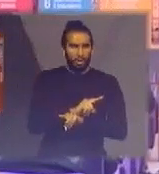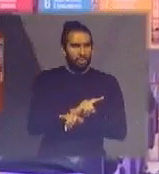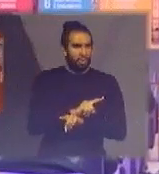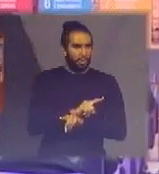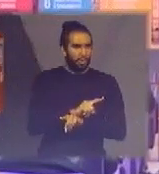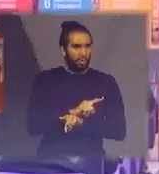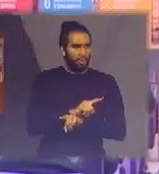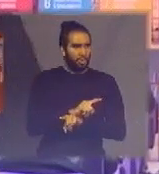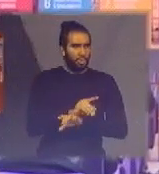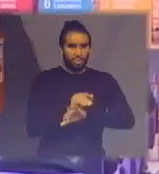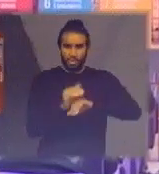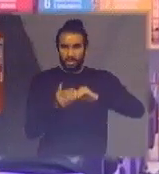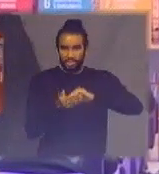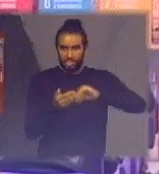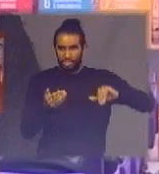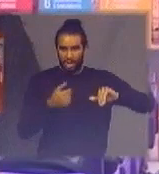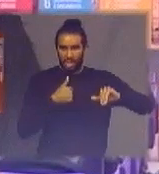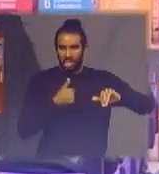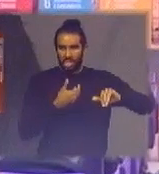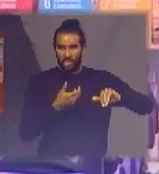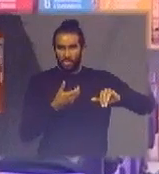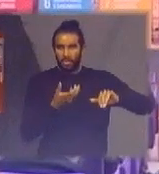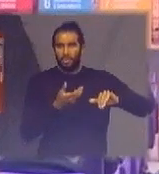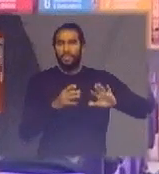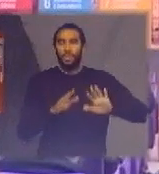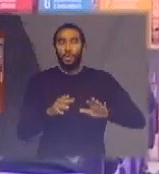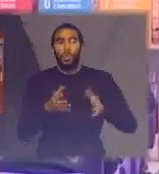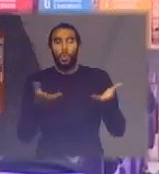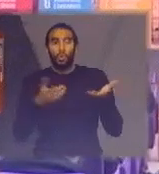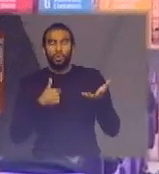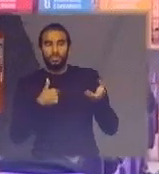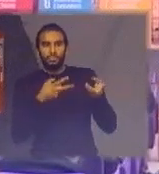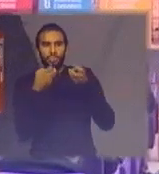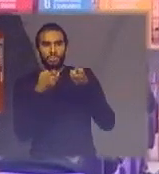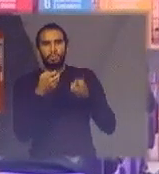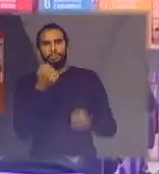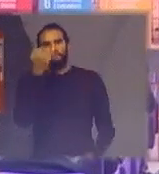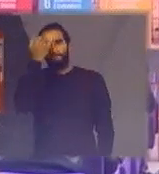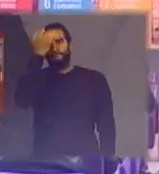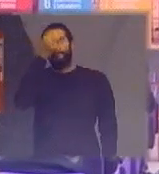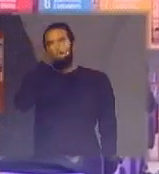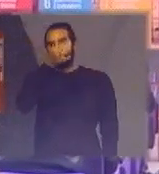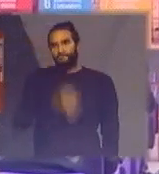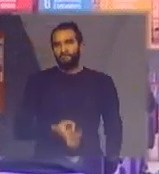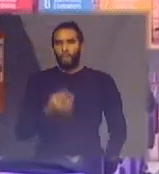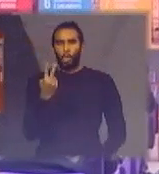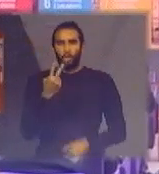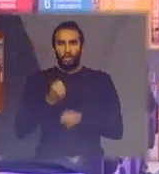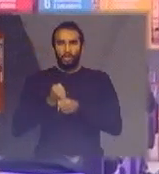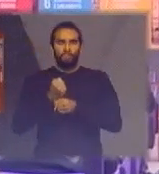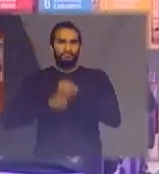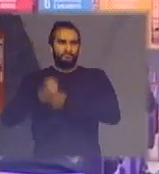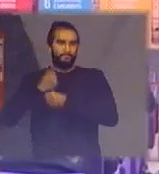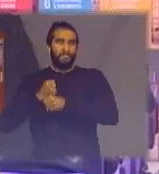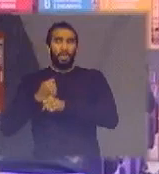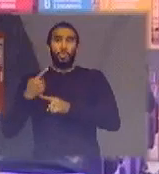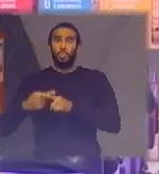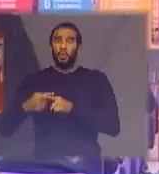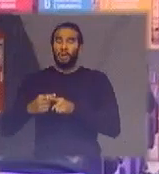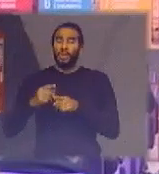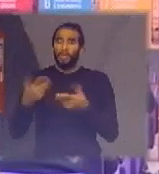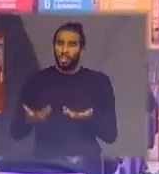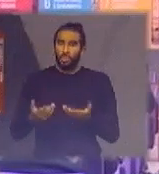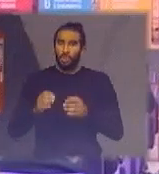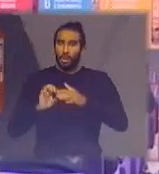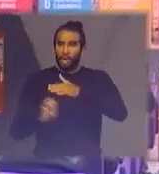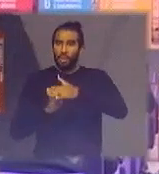tirar da coleta seletiva e hoje eu vejo que foi uma grande ideia que se teve há dois anos atrás em Brasília porque desde então as empresas estão